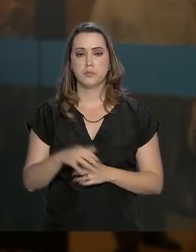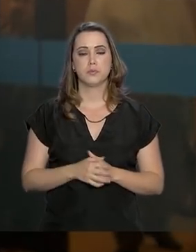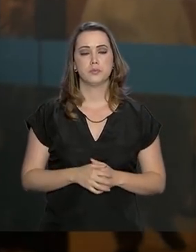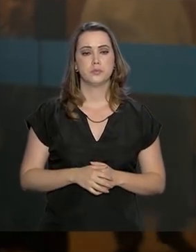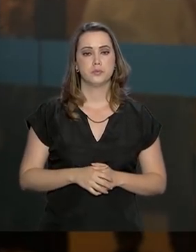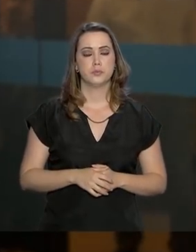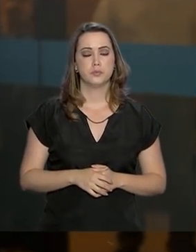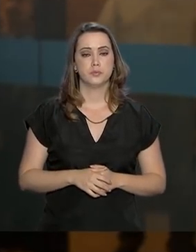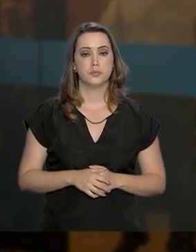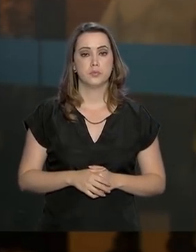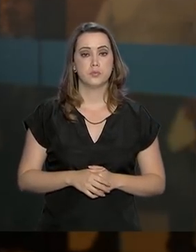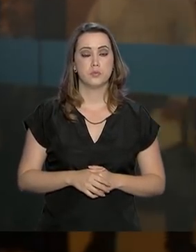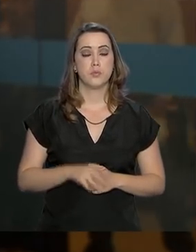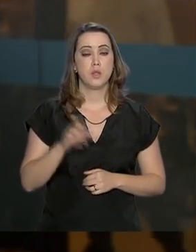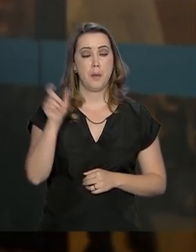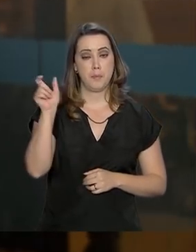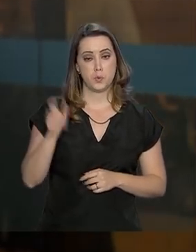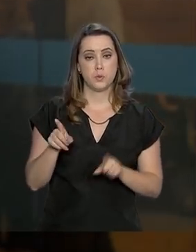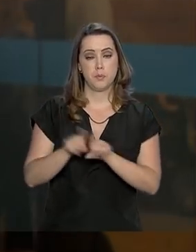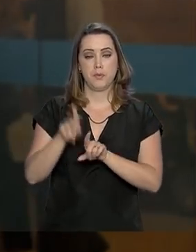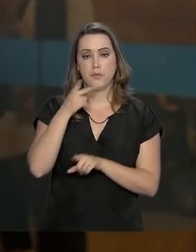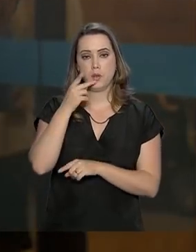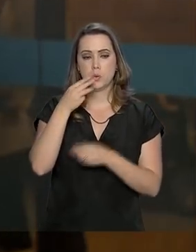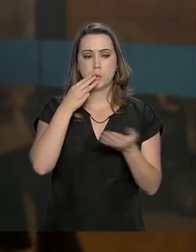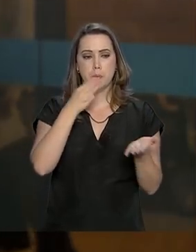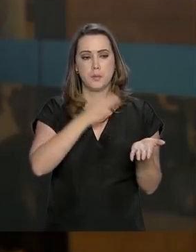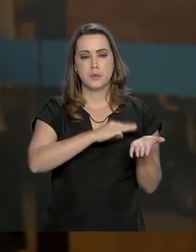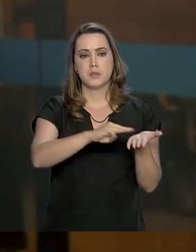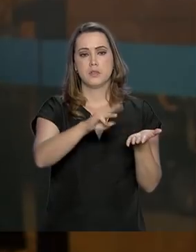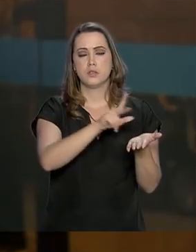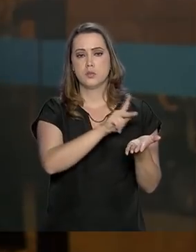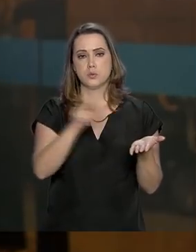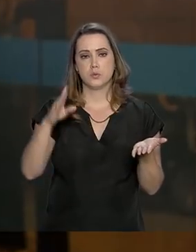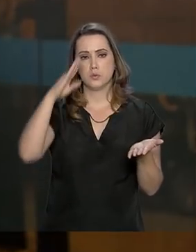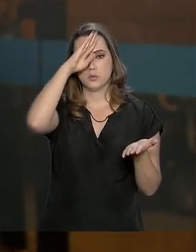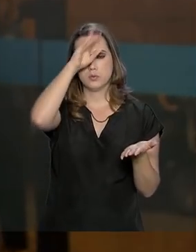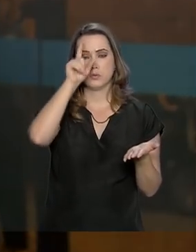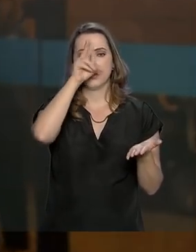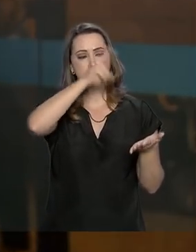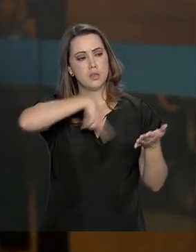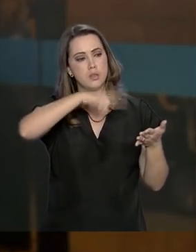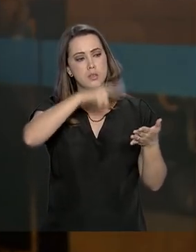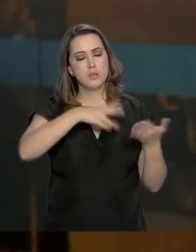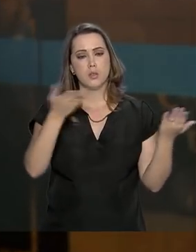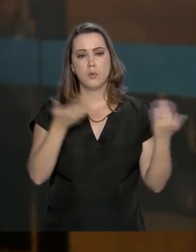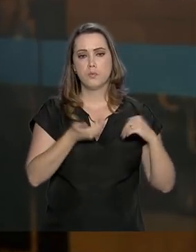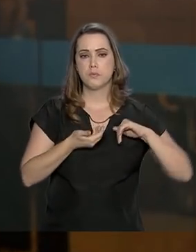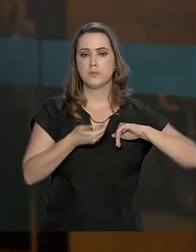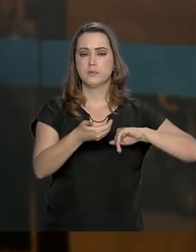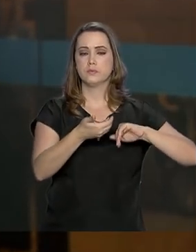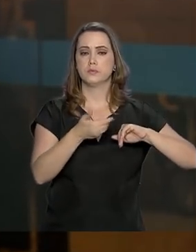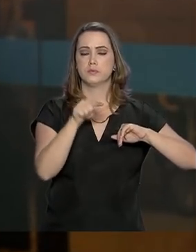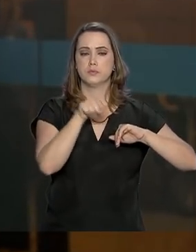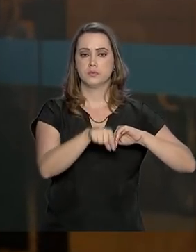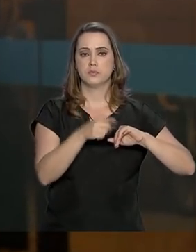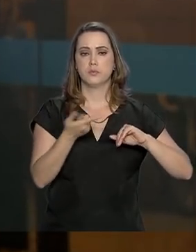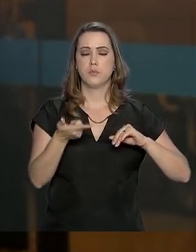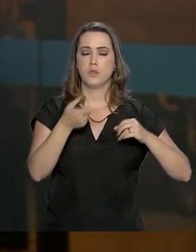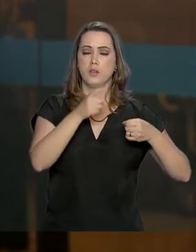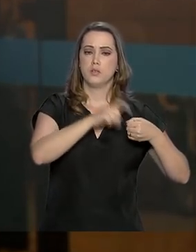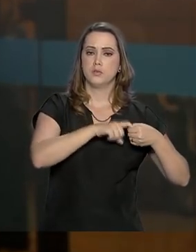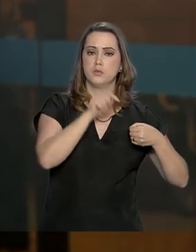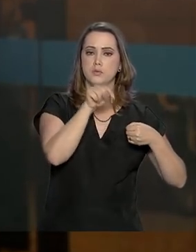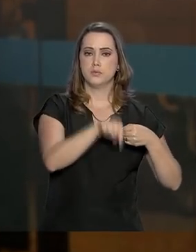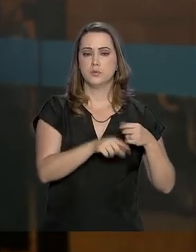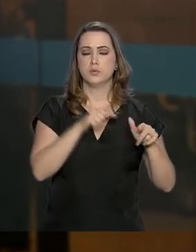Otávio Rego Barros falou também sobre a mensagem do presidente Bolsonaro que foi lida hoje no Congresso Nacional na retomada